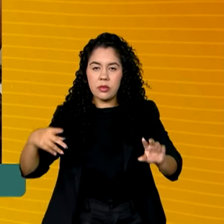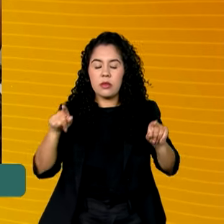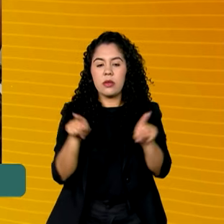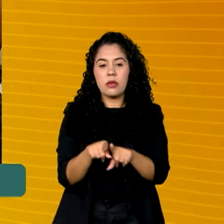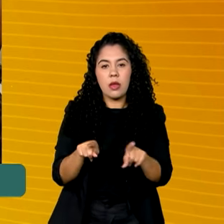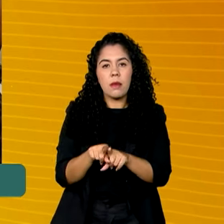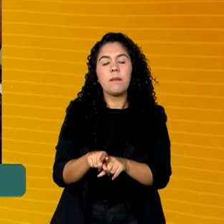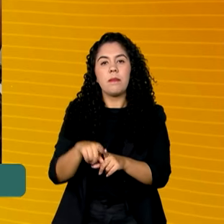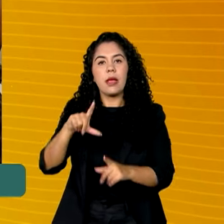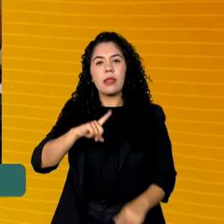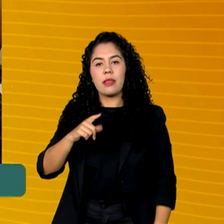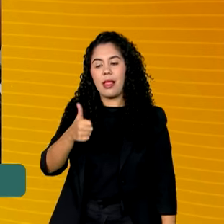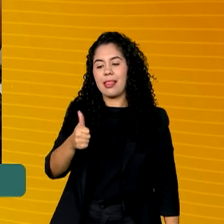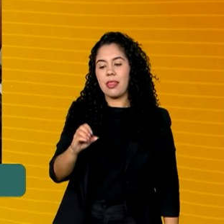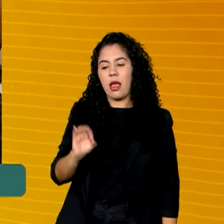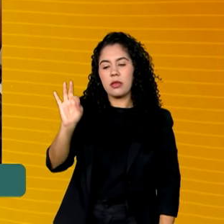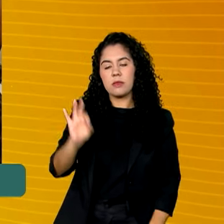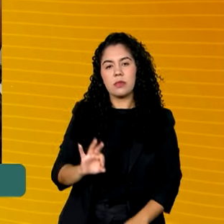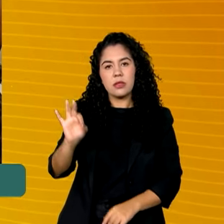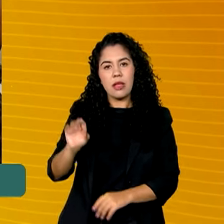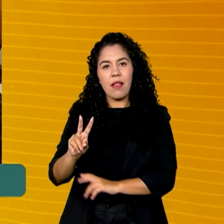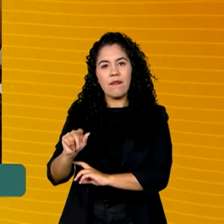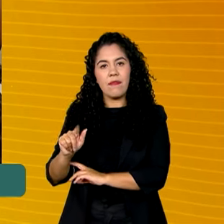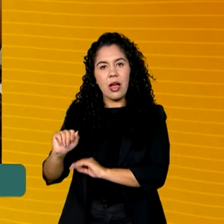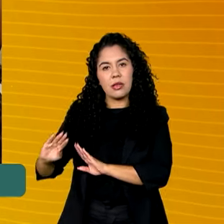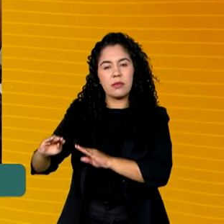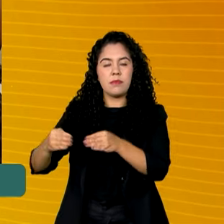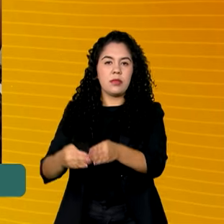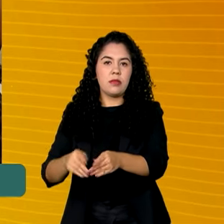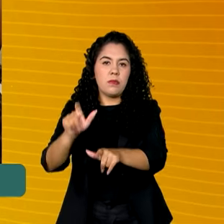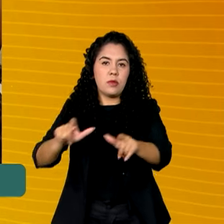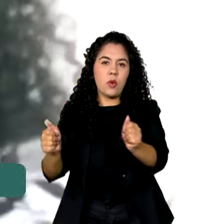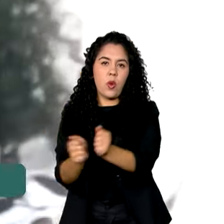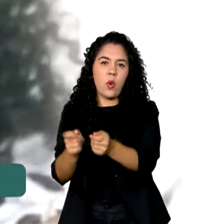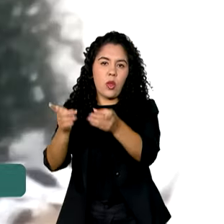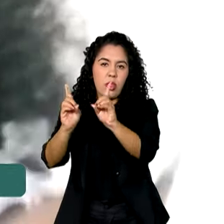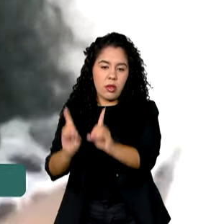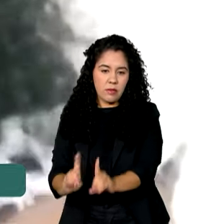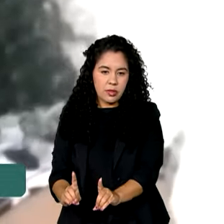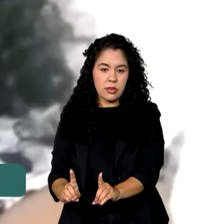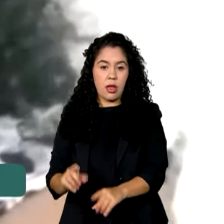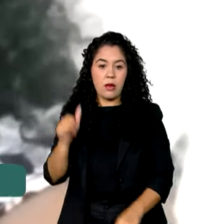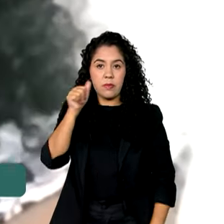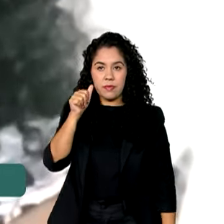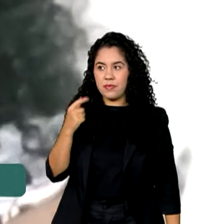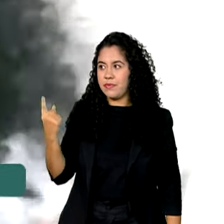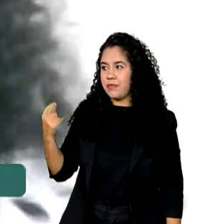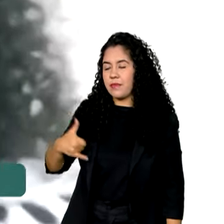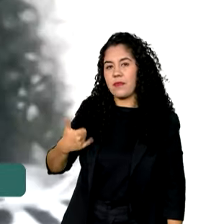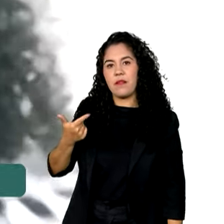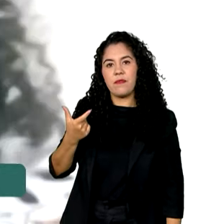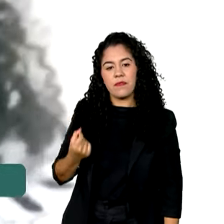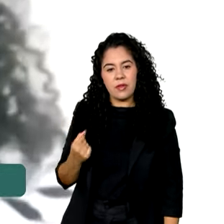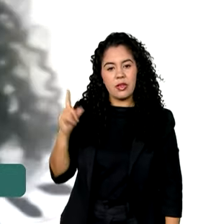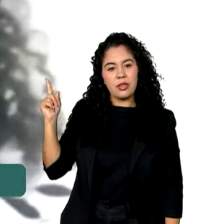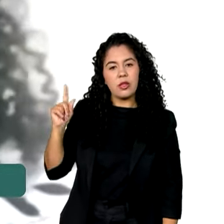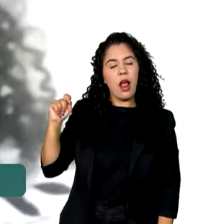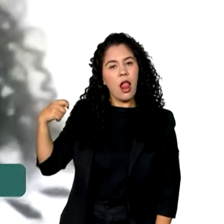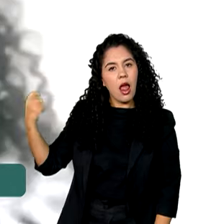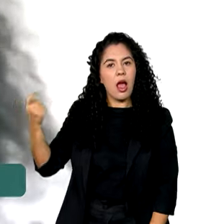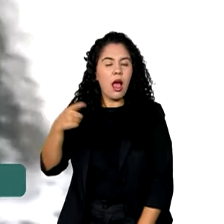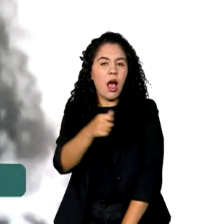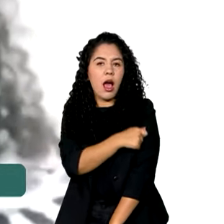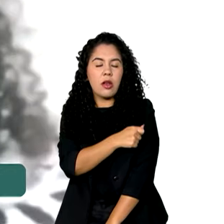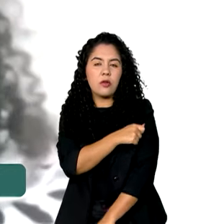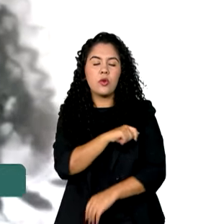reserva de 10% das vagas para pessoas com deficiência. Aos 20 anos, a Stephanie é aluna de um dos cursos